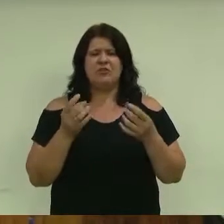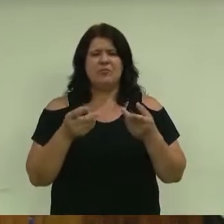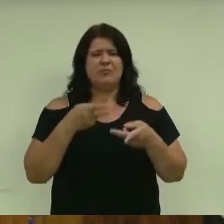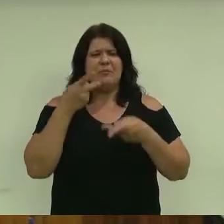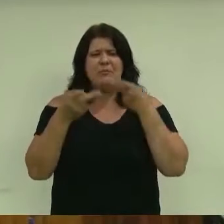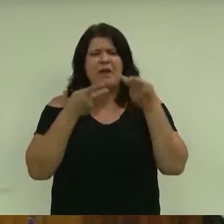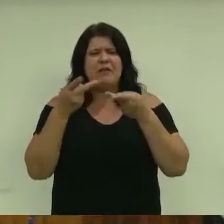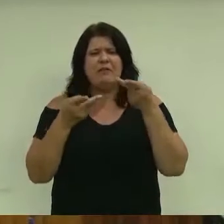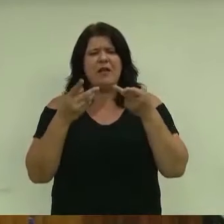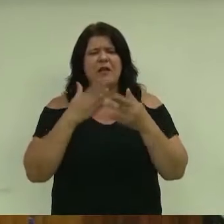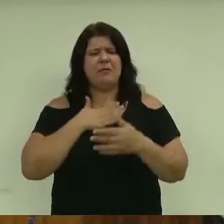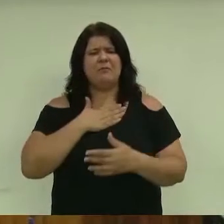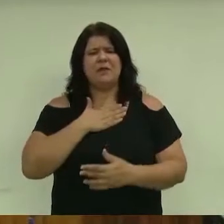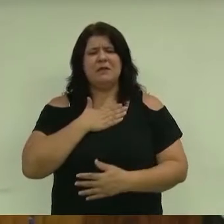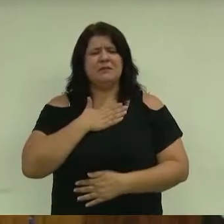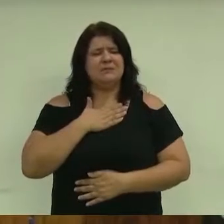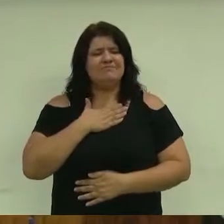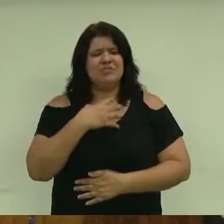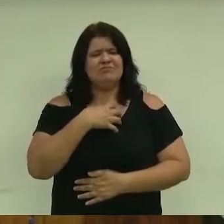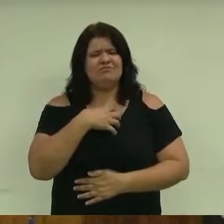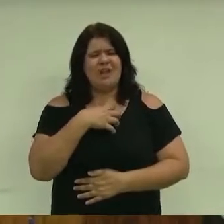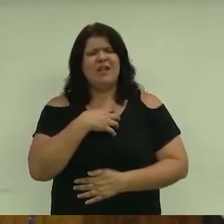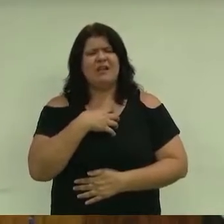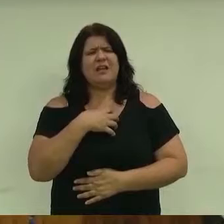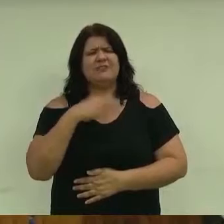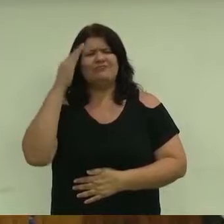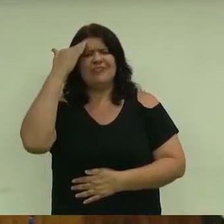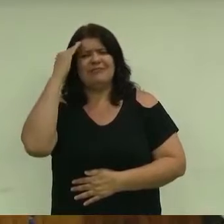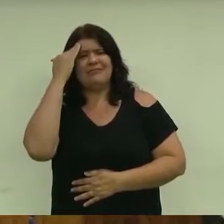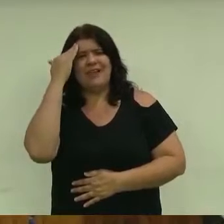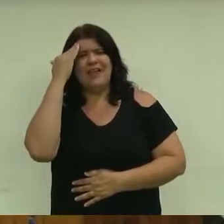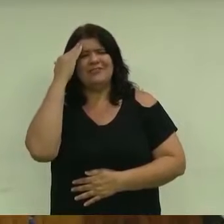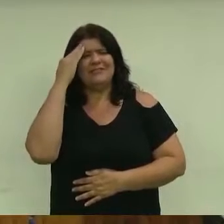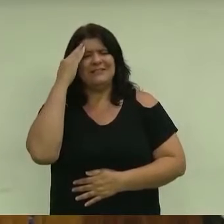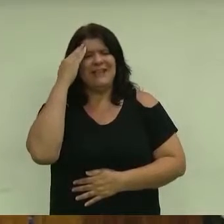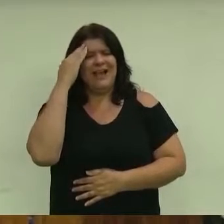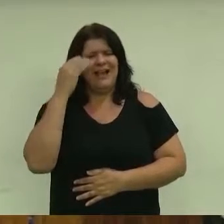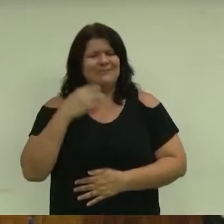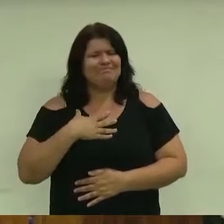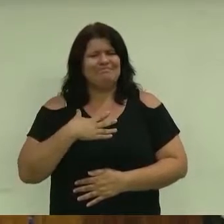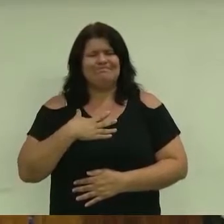Betinho. A gente realmente entende a indignação.